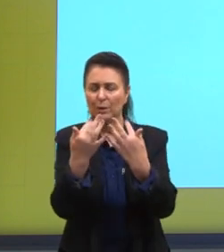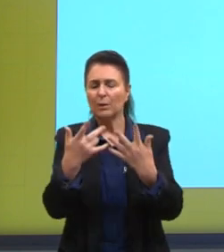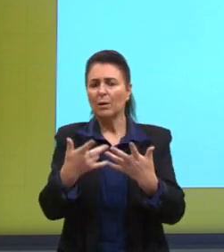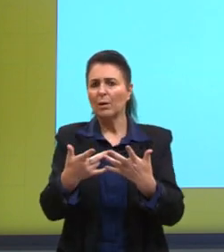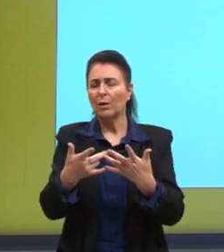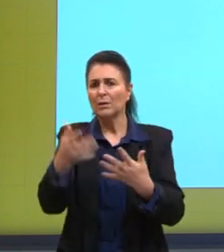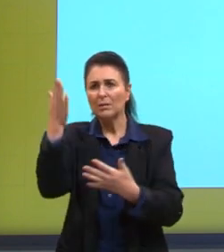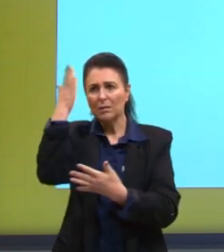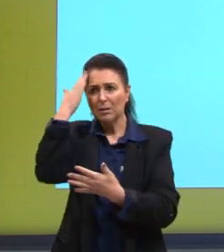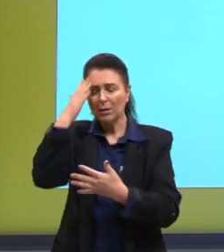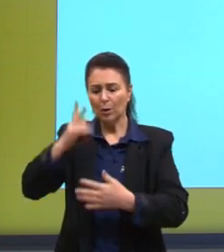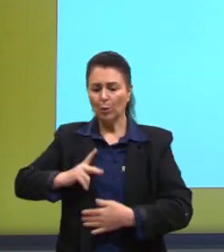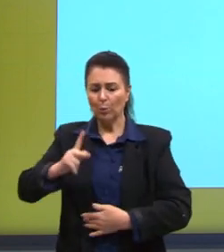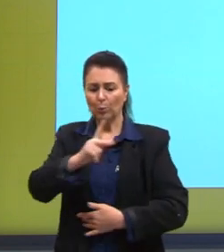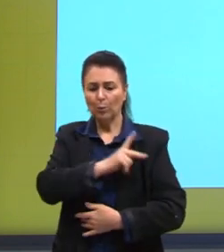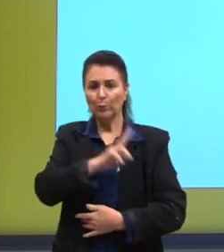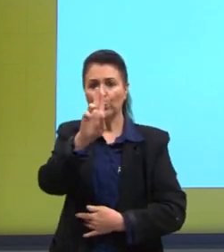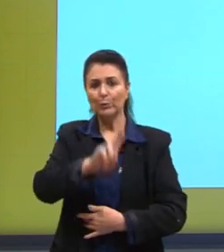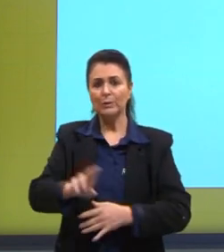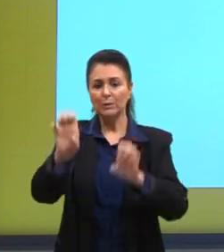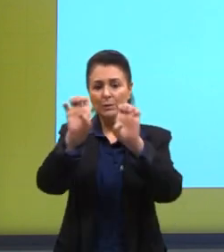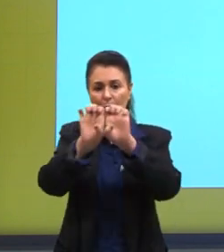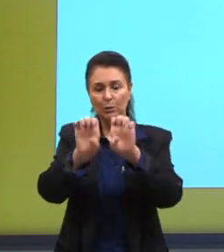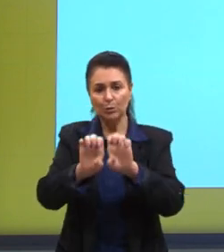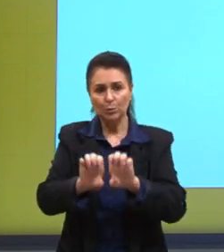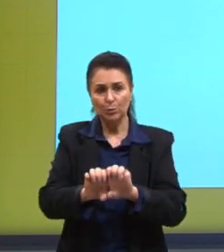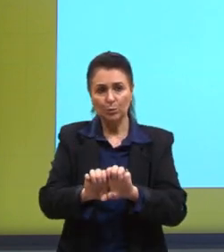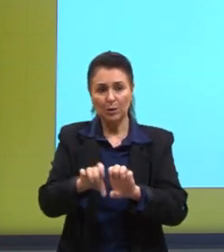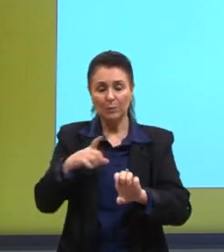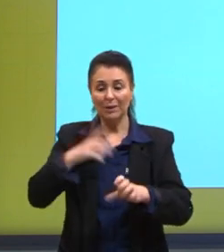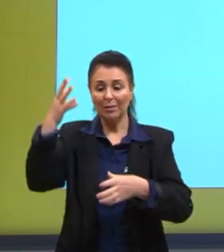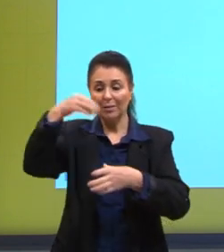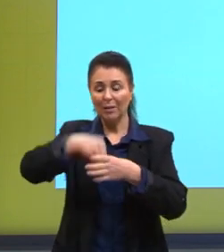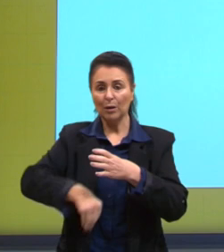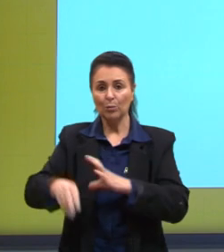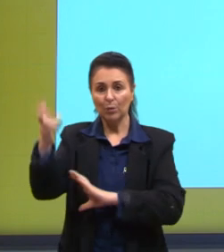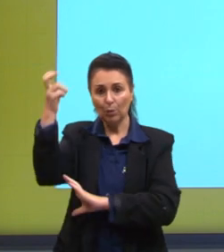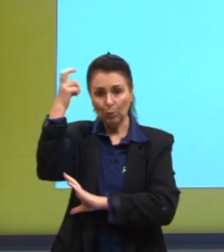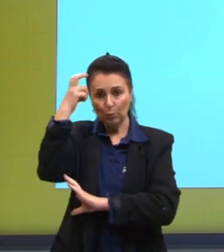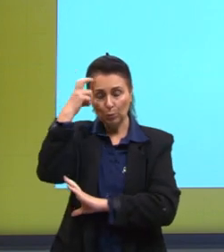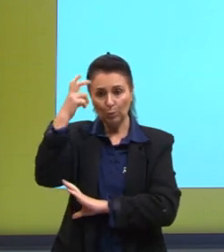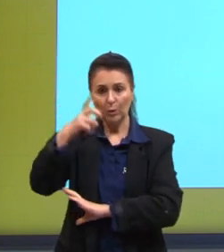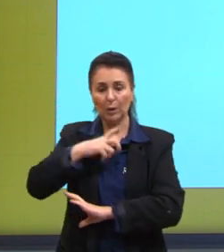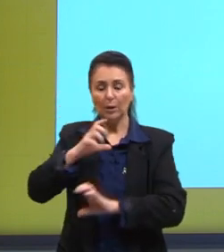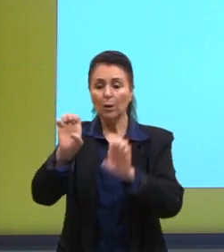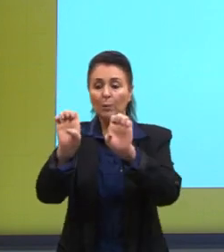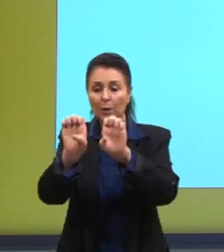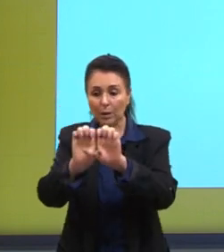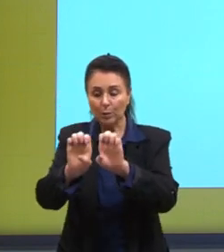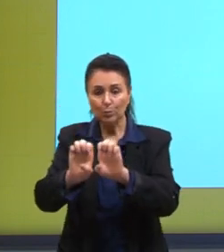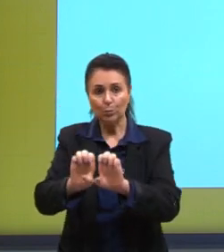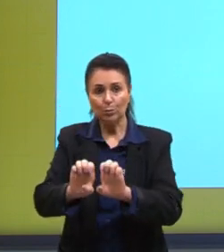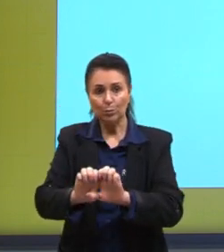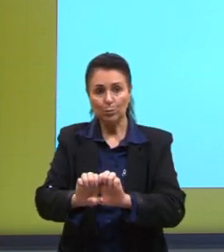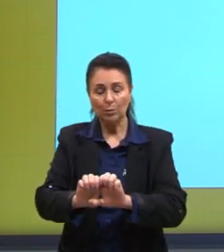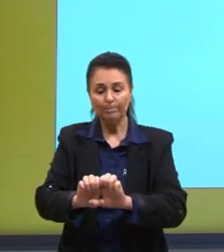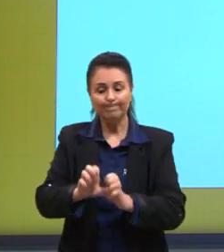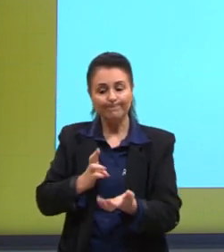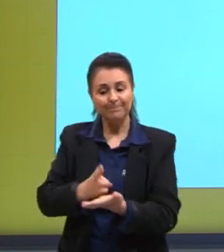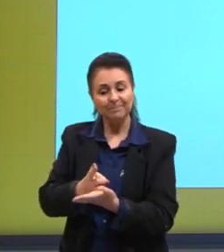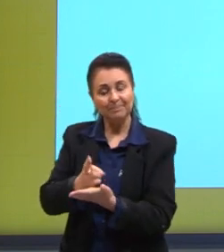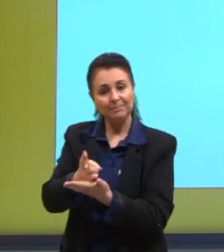através da sua estrutura, que dentro dessa cultura existe uma estrutura que mantém